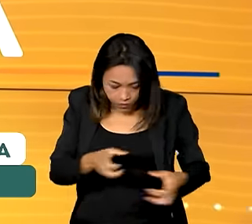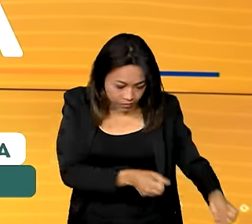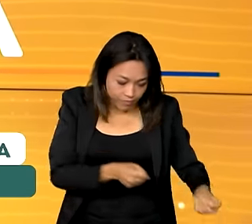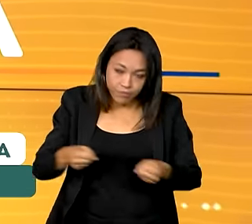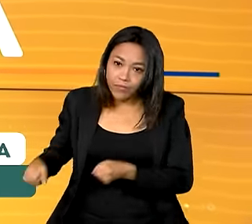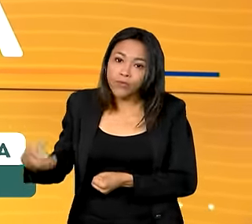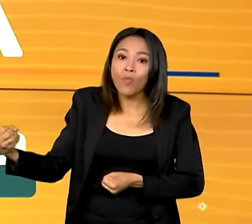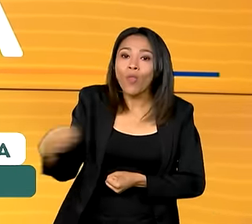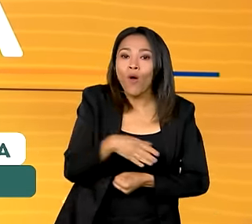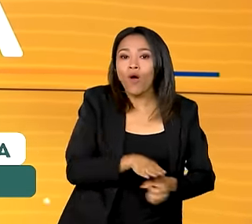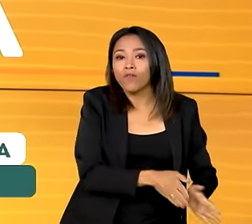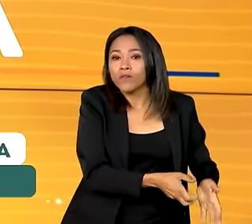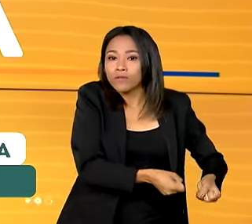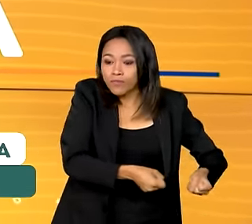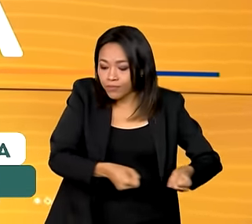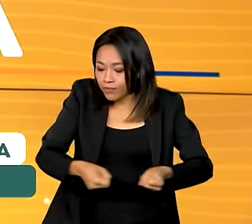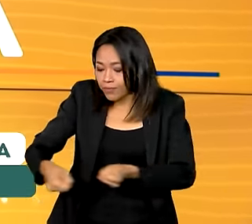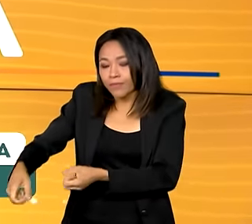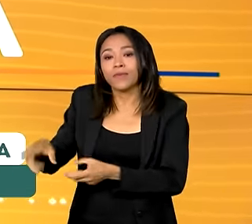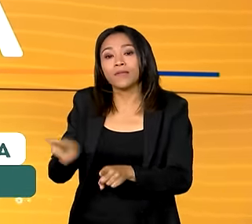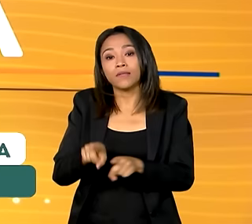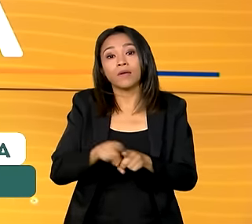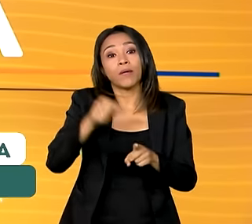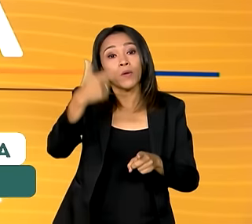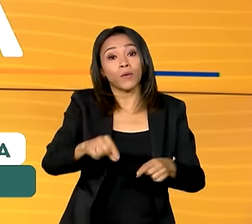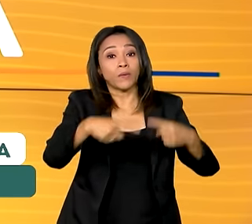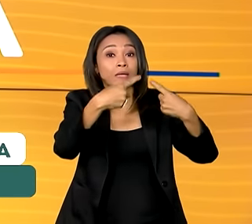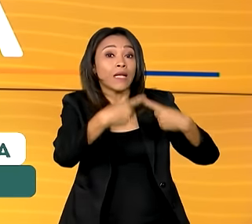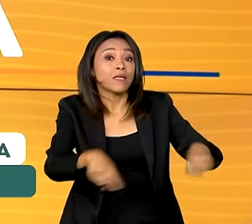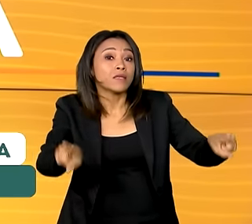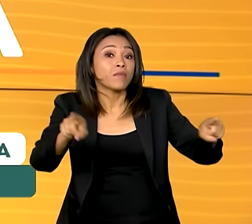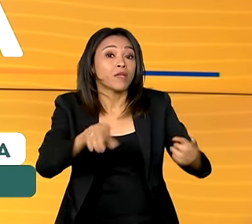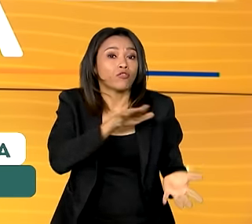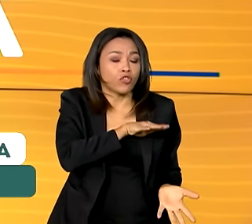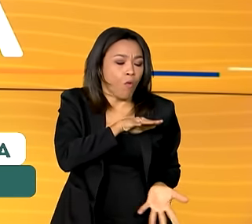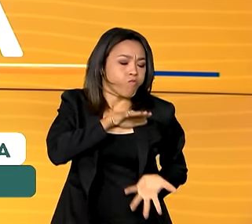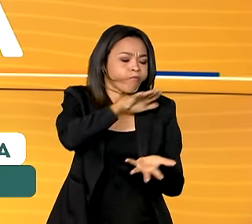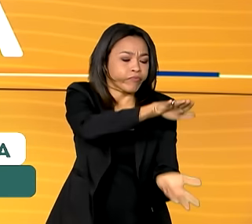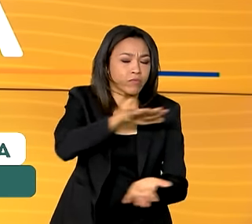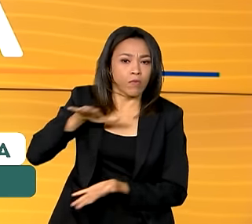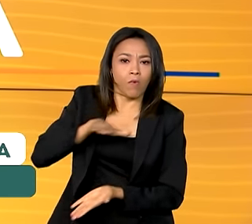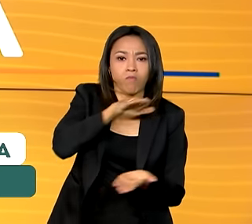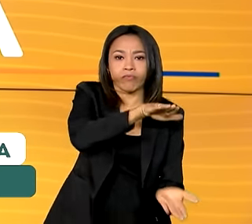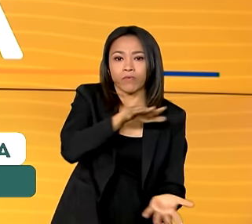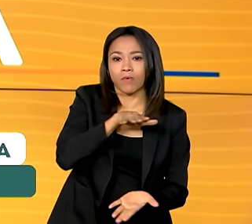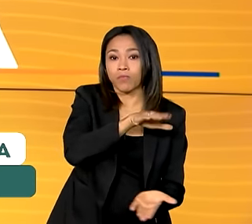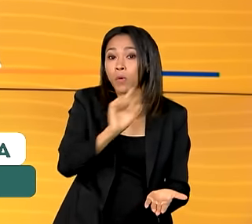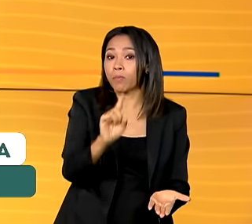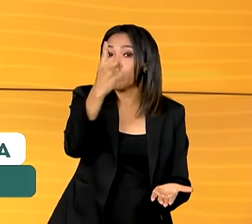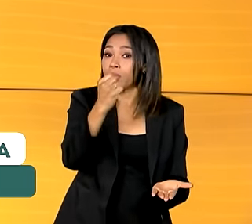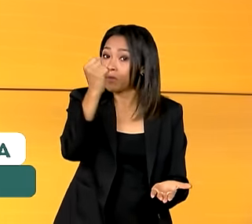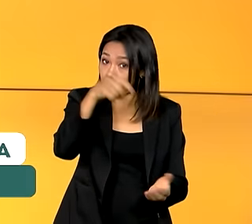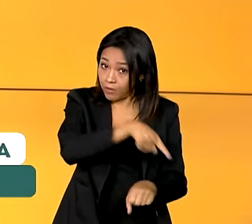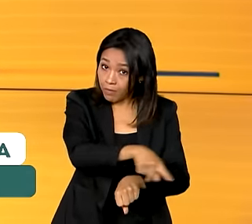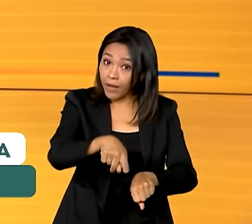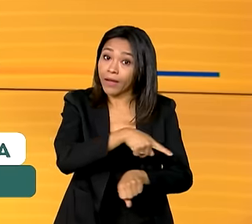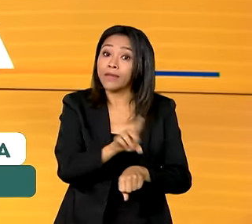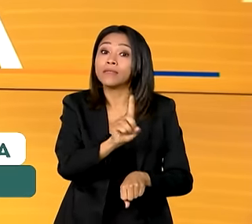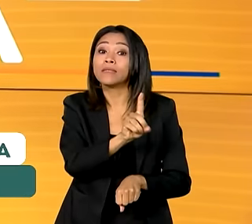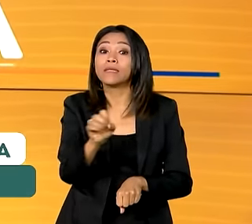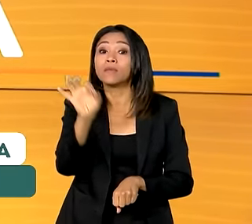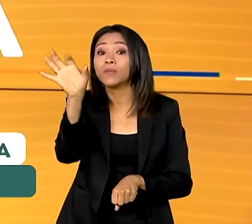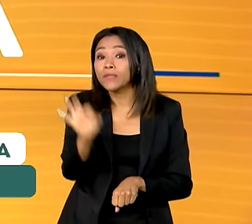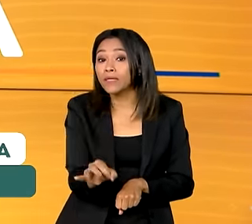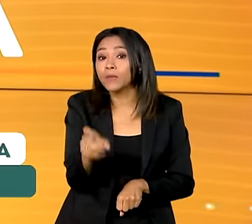internacional e o lançamento do terminal de cargas do aeroporto, que passa a ser o primeiro do país a ser 100%